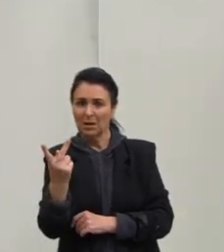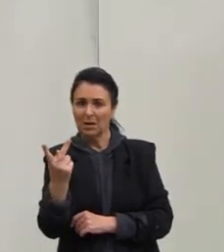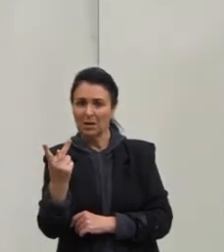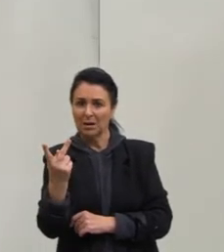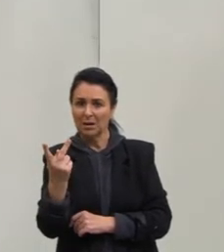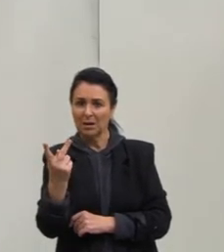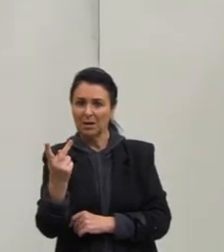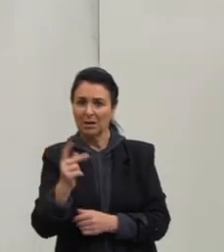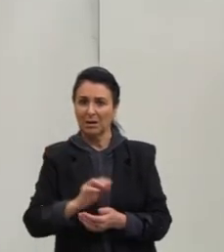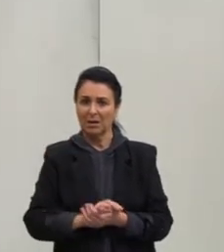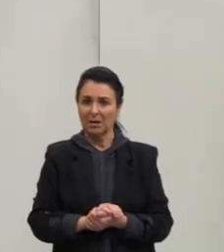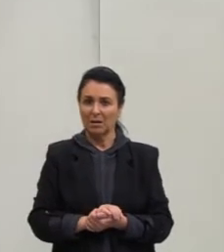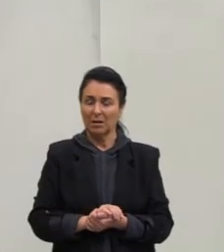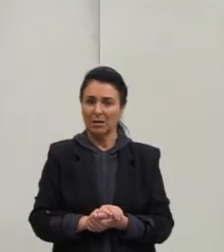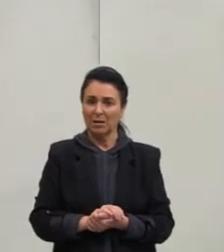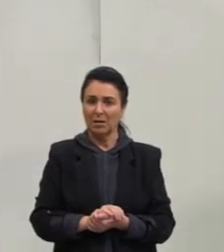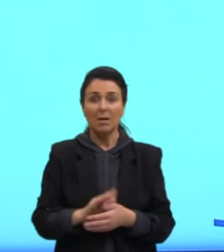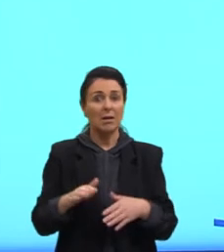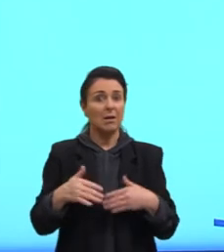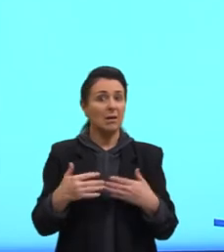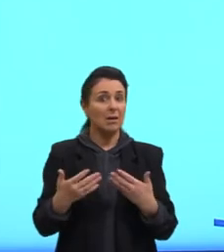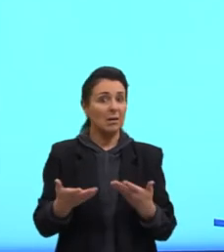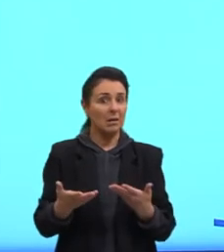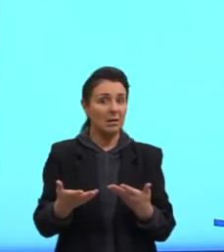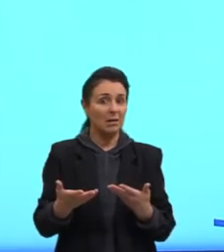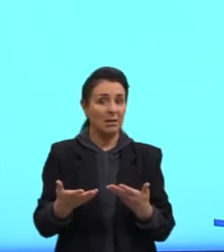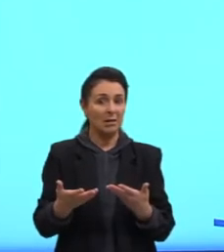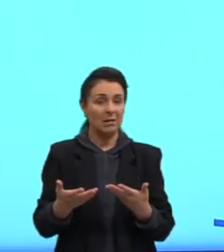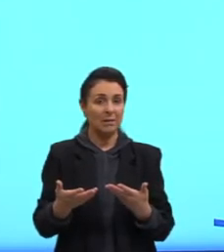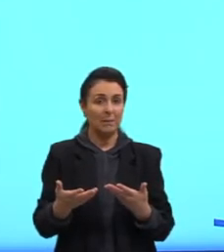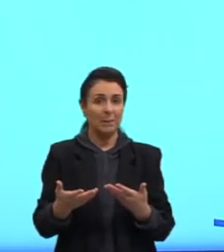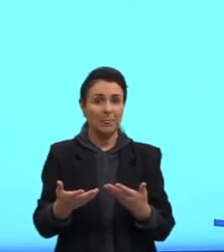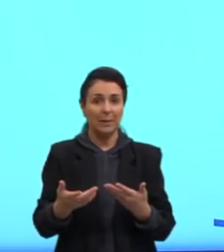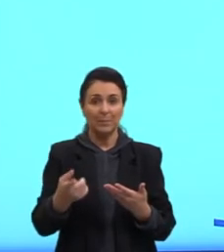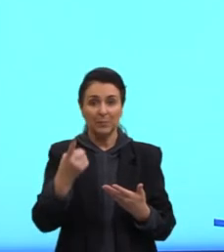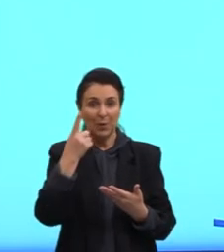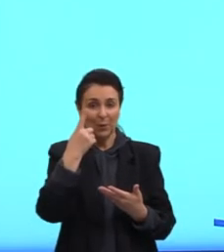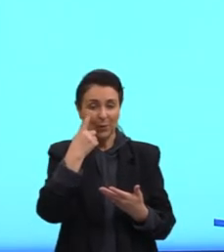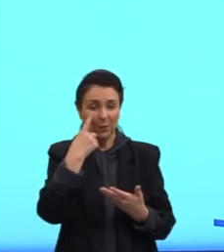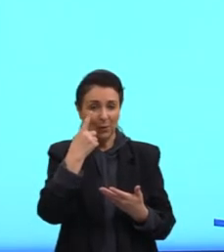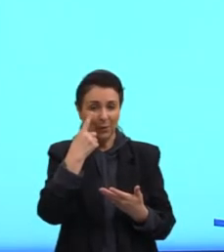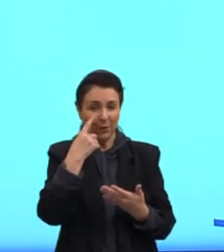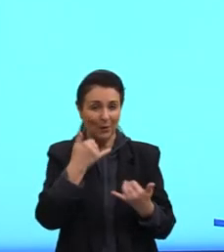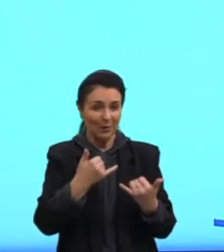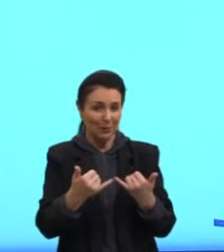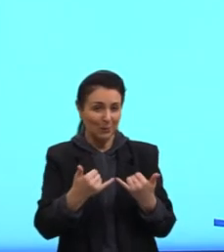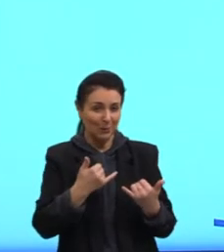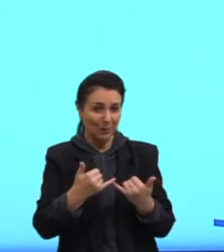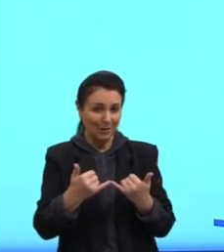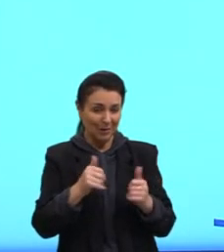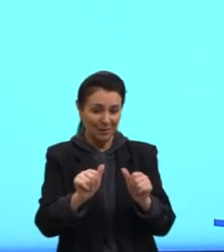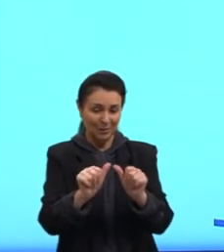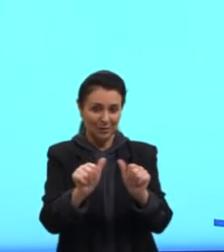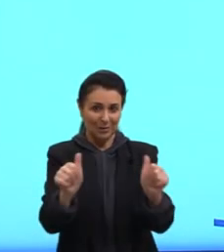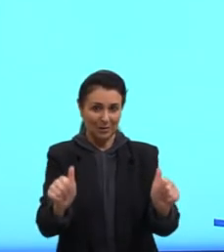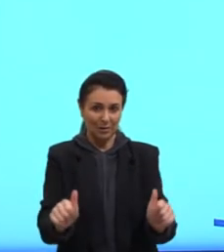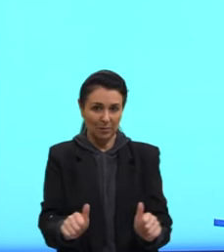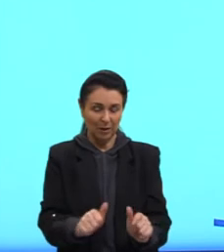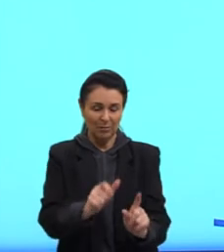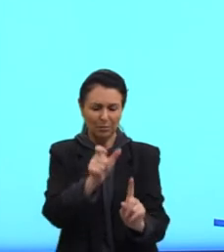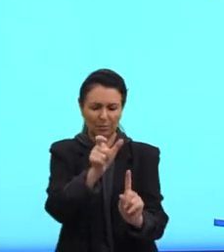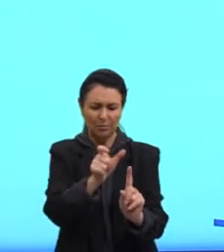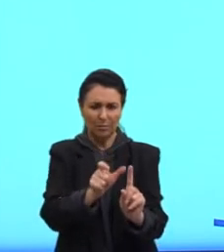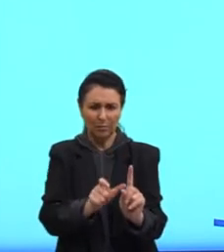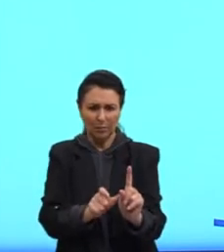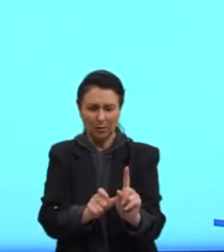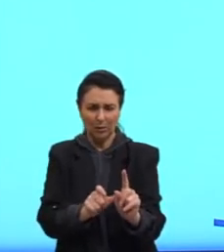Ok, pessoal? Então, temos um exemplo aqui do nosso personagem, que ele faz várias tentativas.